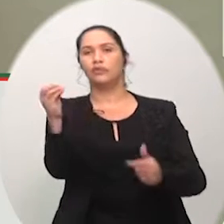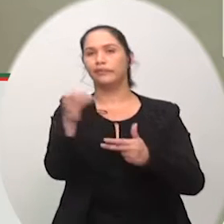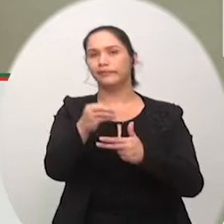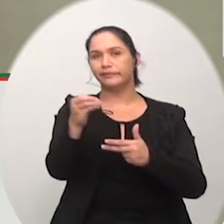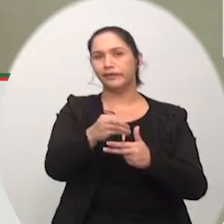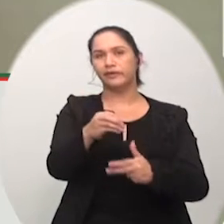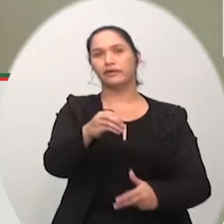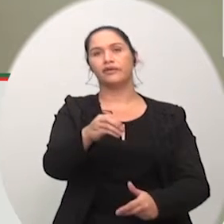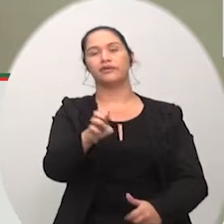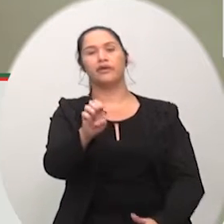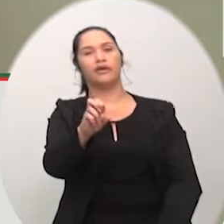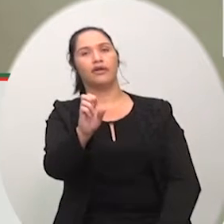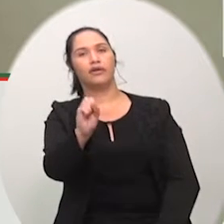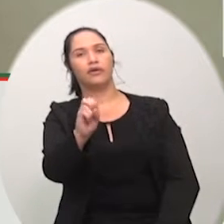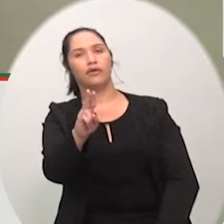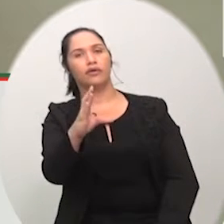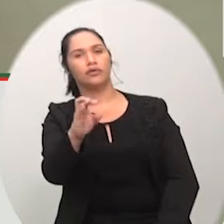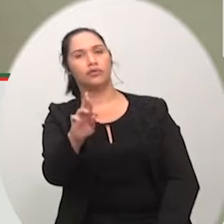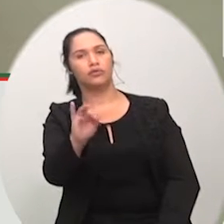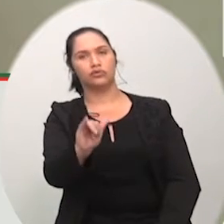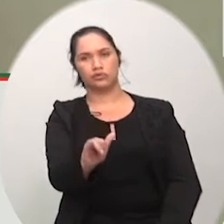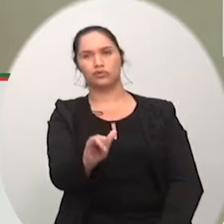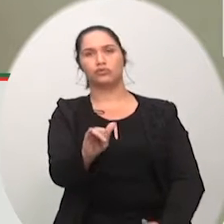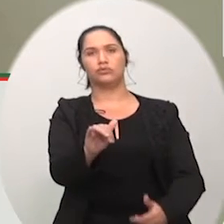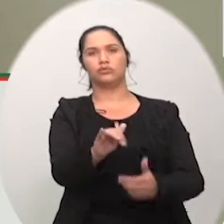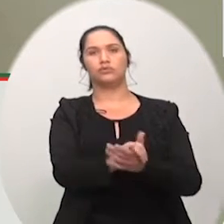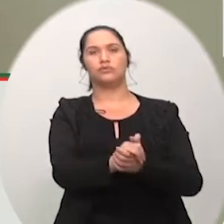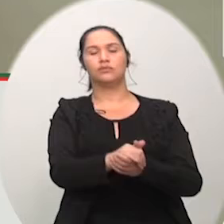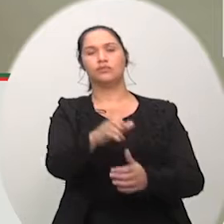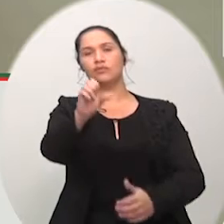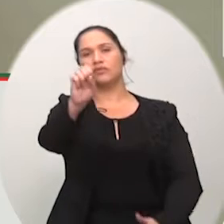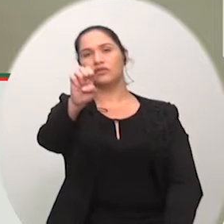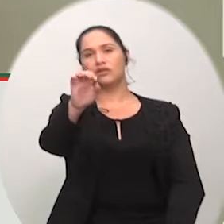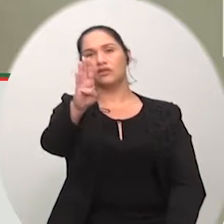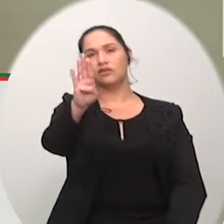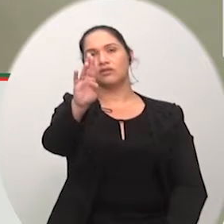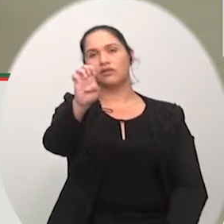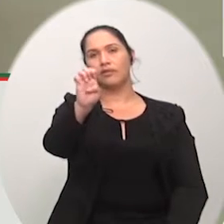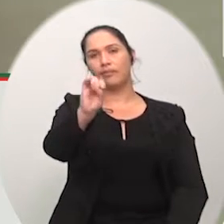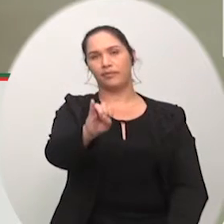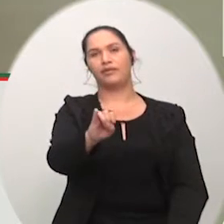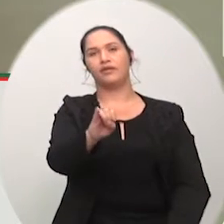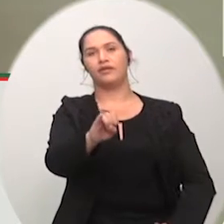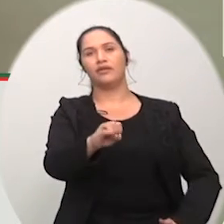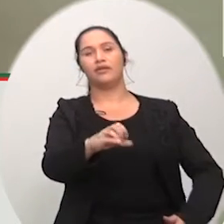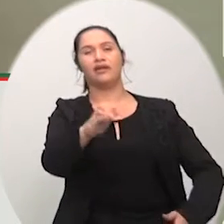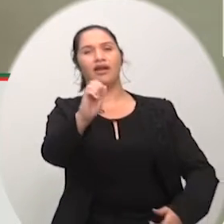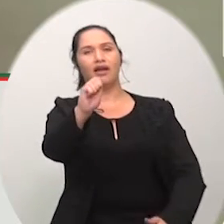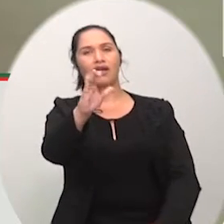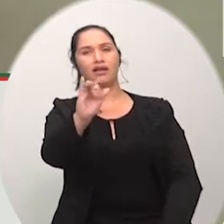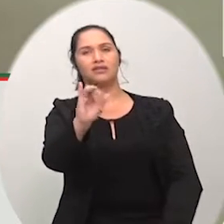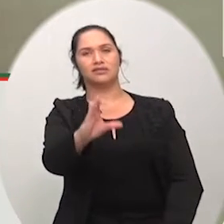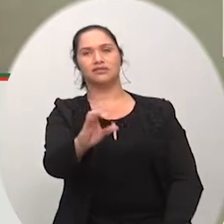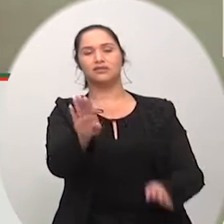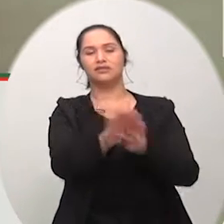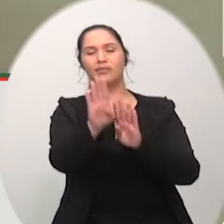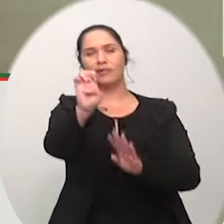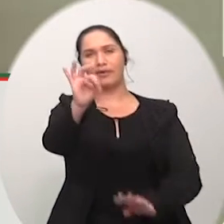Sebrae foram inúmeras as reuniões os núcleos de tecnologia da SIC a própria SIC a Beta Sistemas